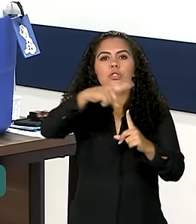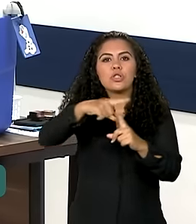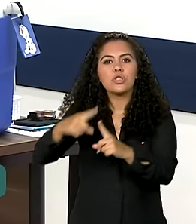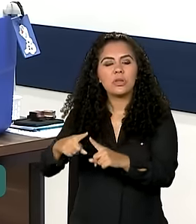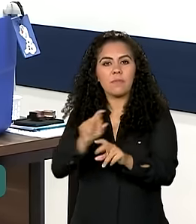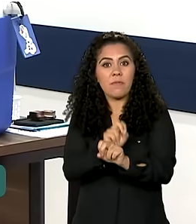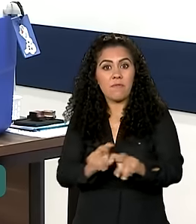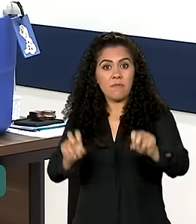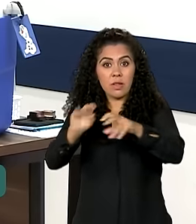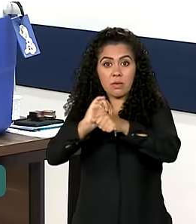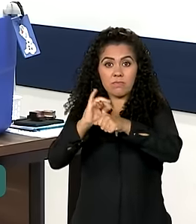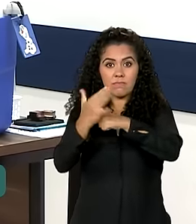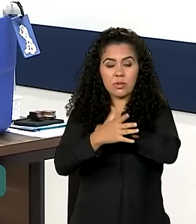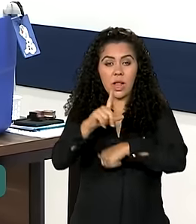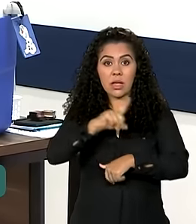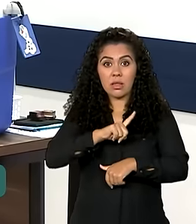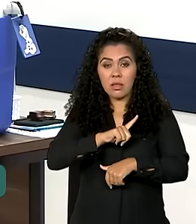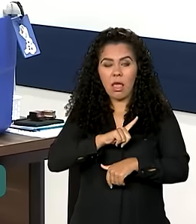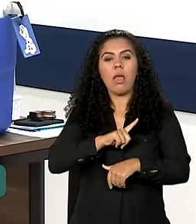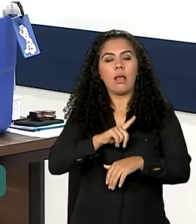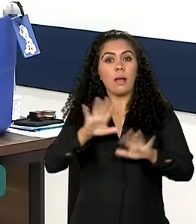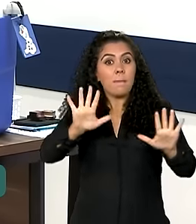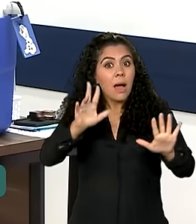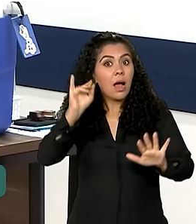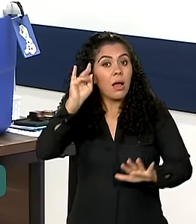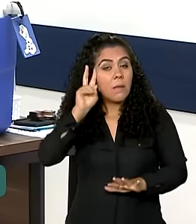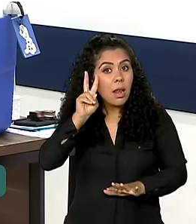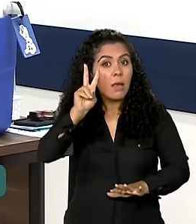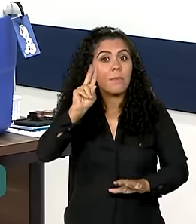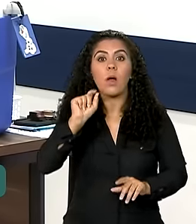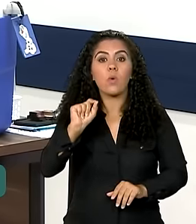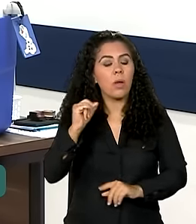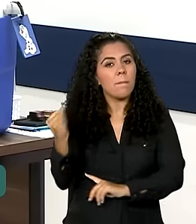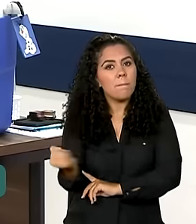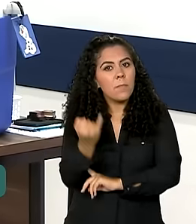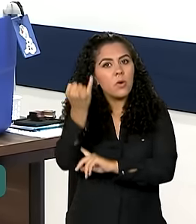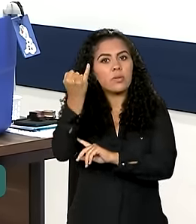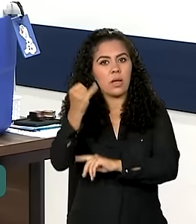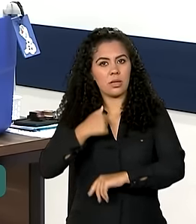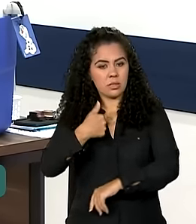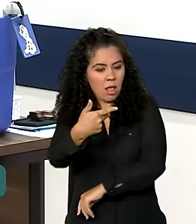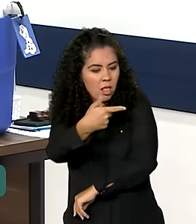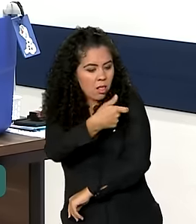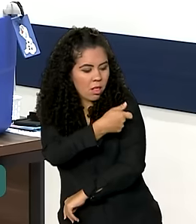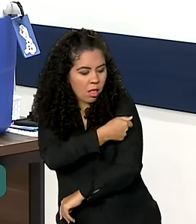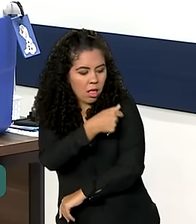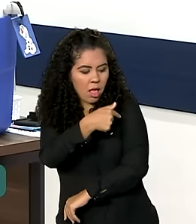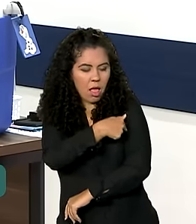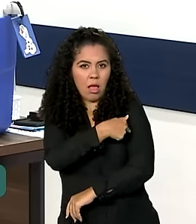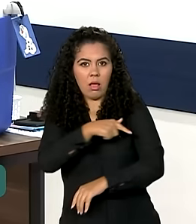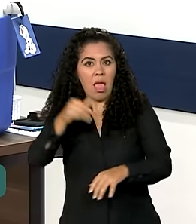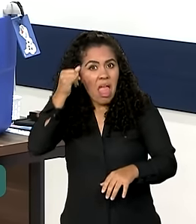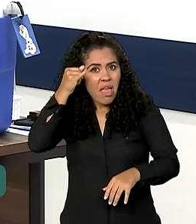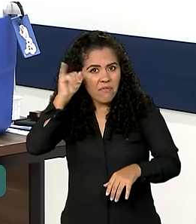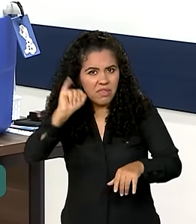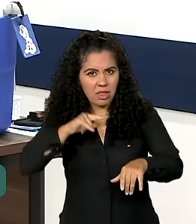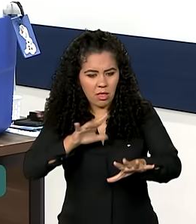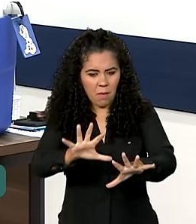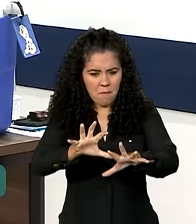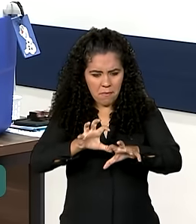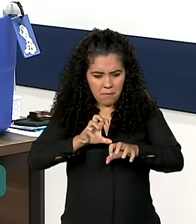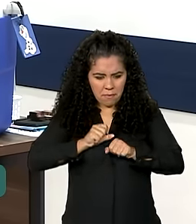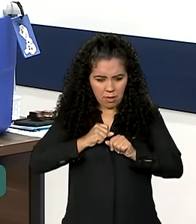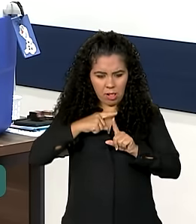É importante lembrar que a vacina contra a Covid não necessariamente evita que a pessoa pegue a doença, seja infectada. Ela